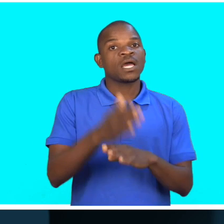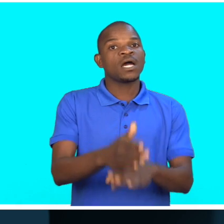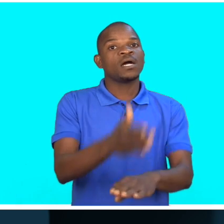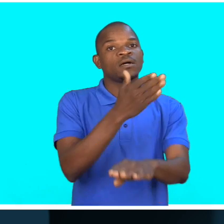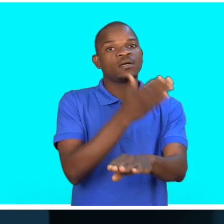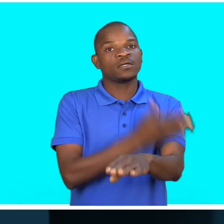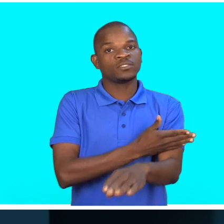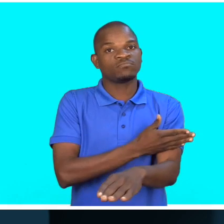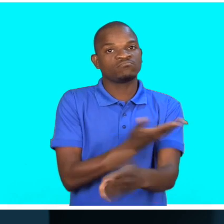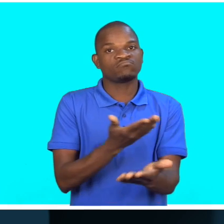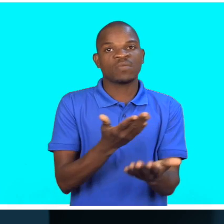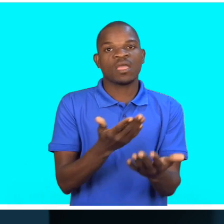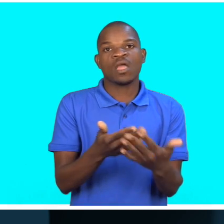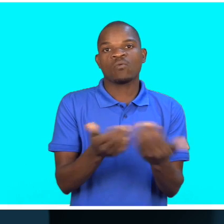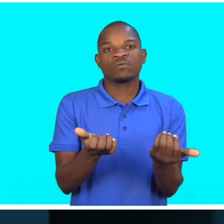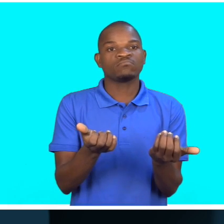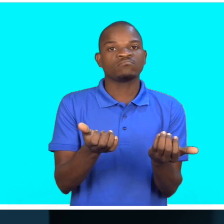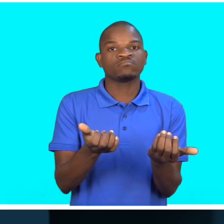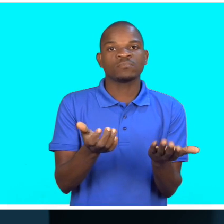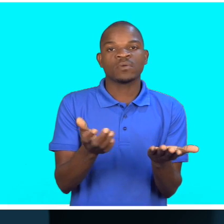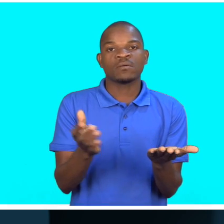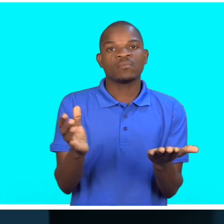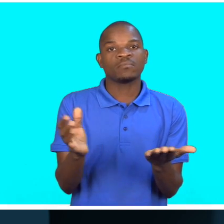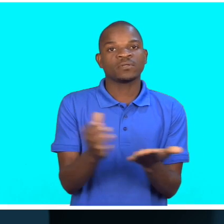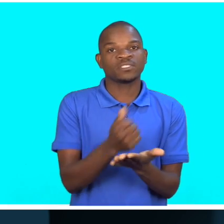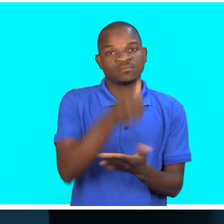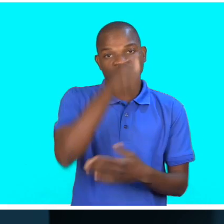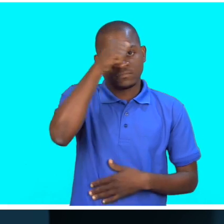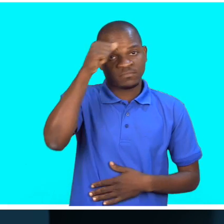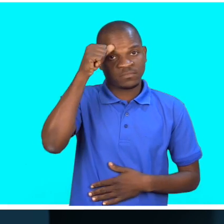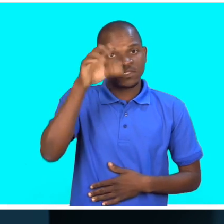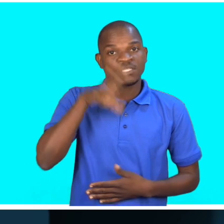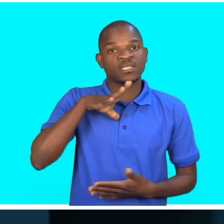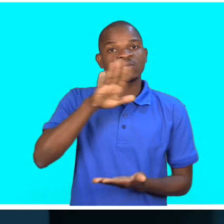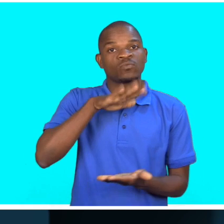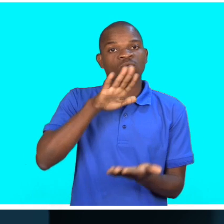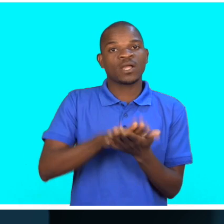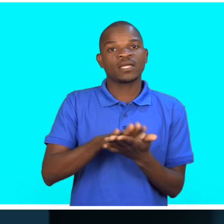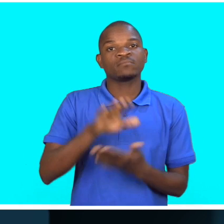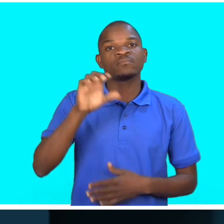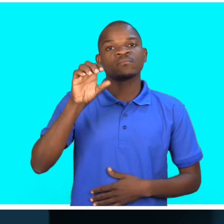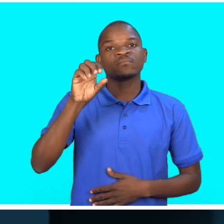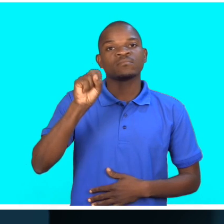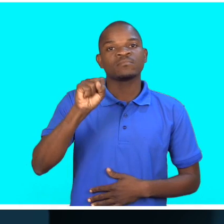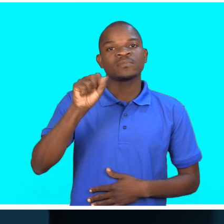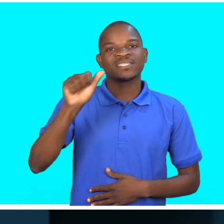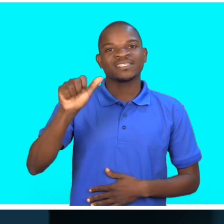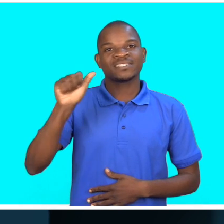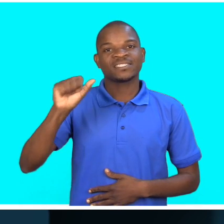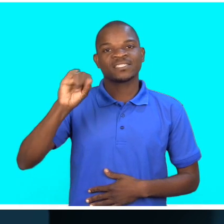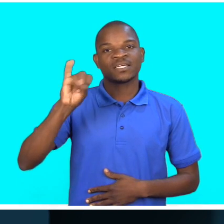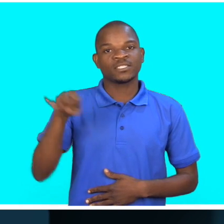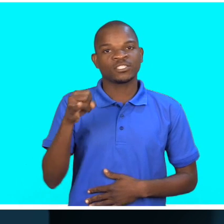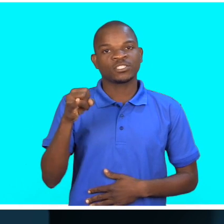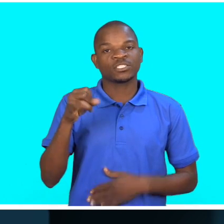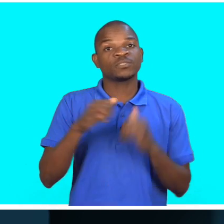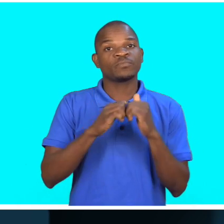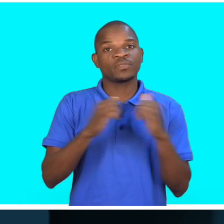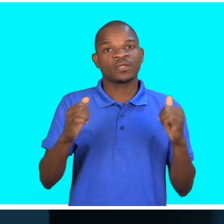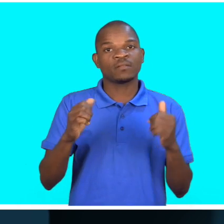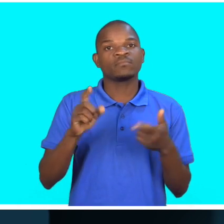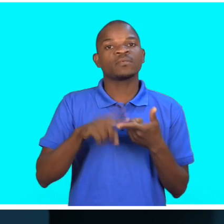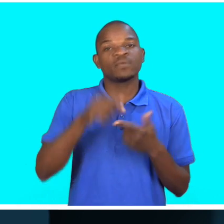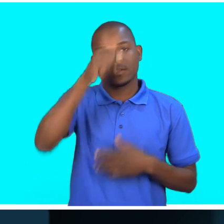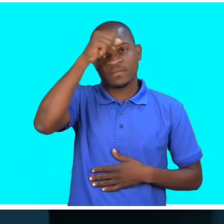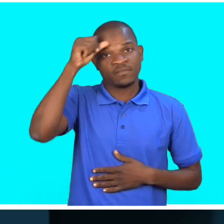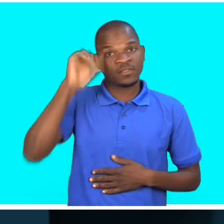foi um preservativo que andou um pouco assim só, nos sais específicos. Então, era um